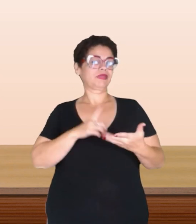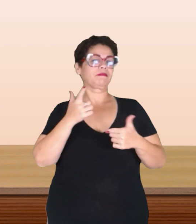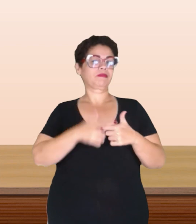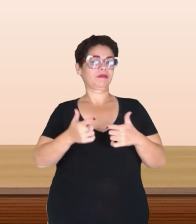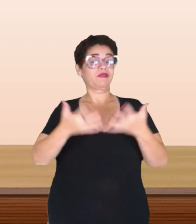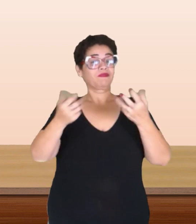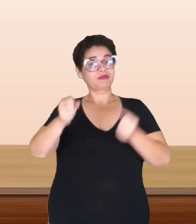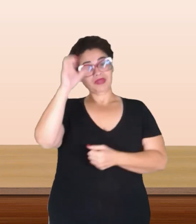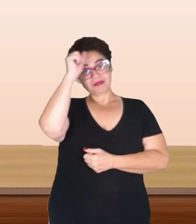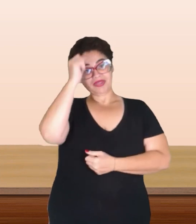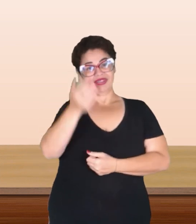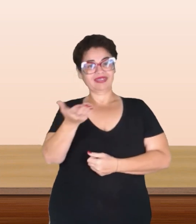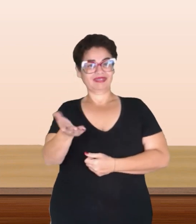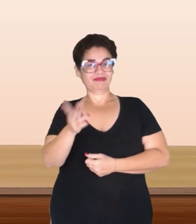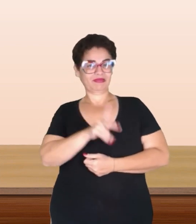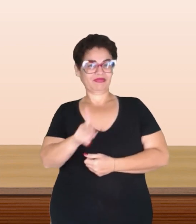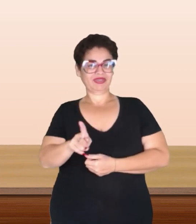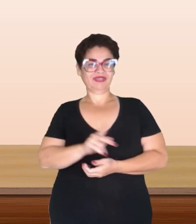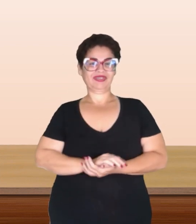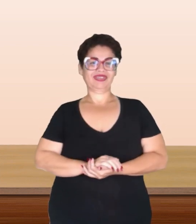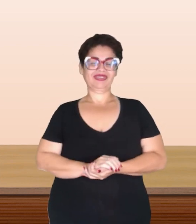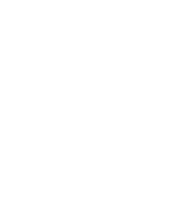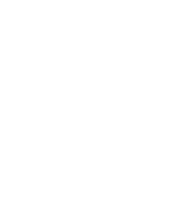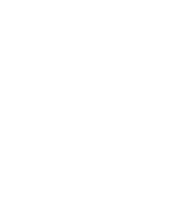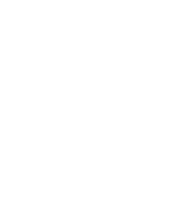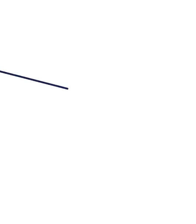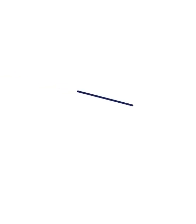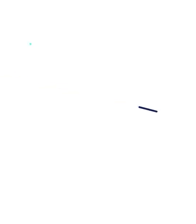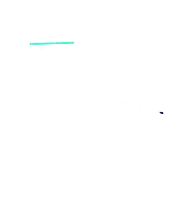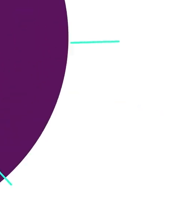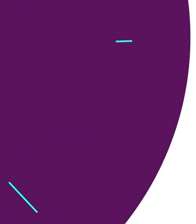problema. Vamos aprender com a professora Priscila.